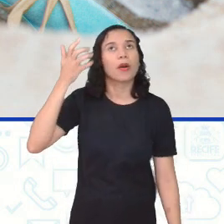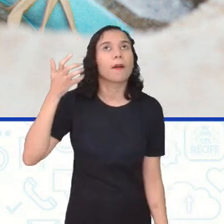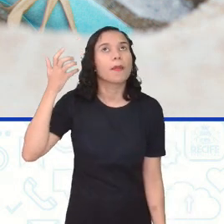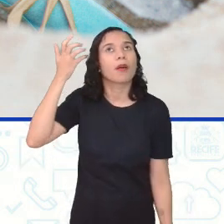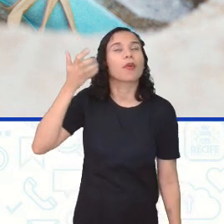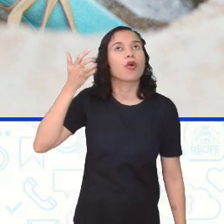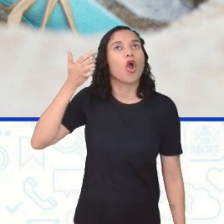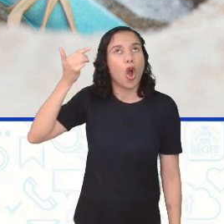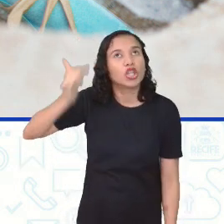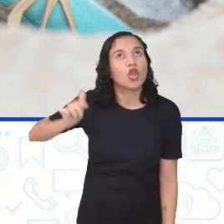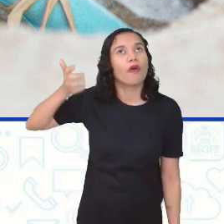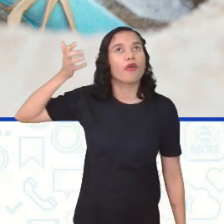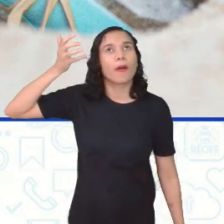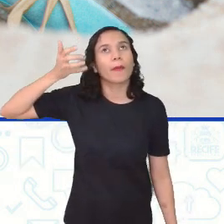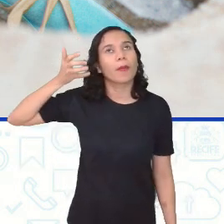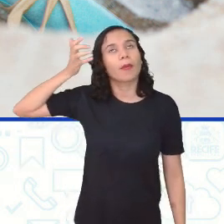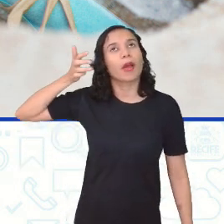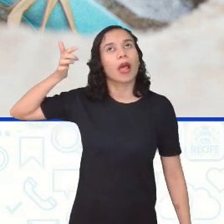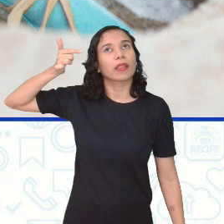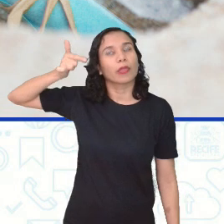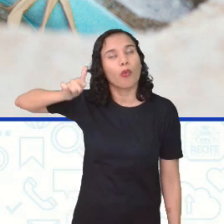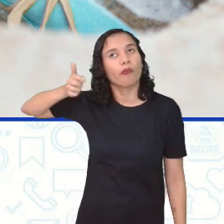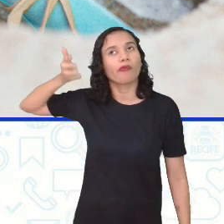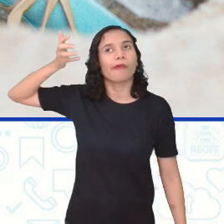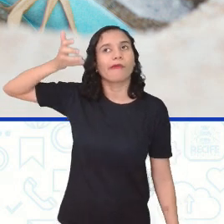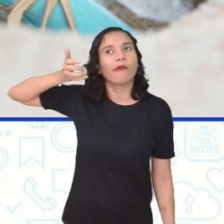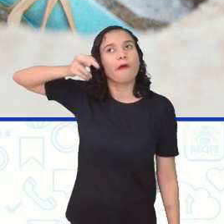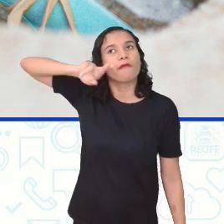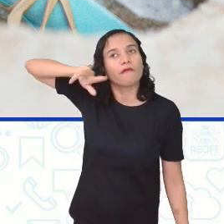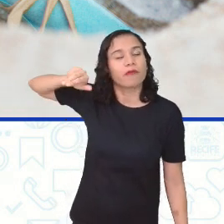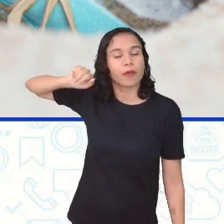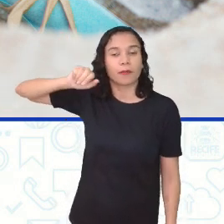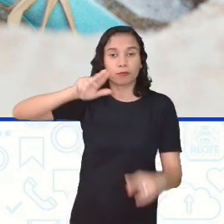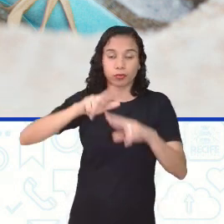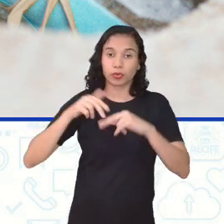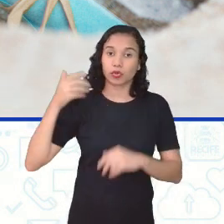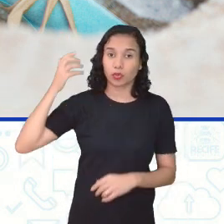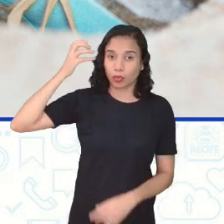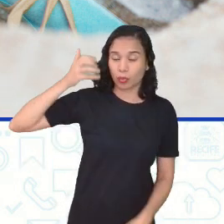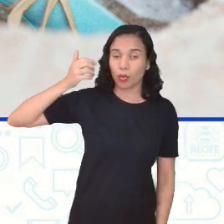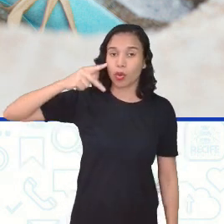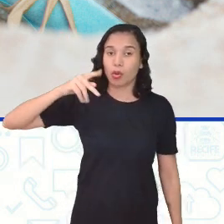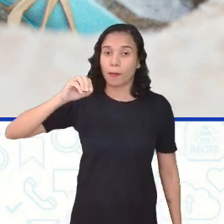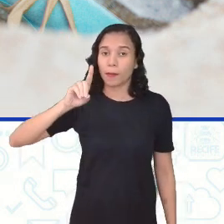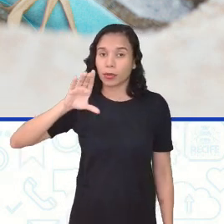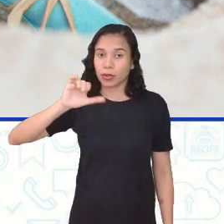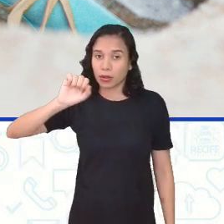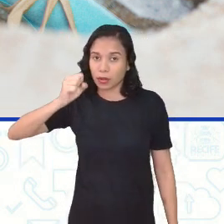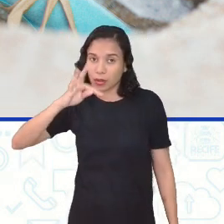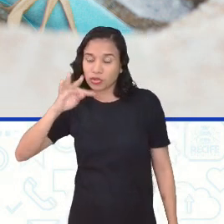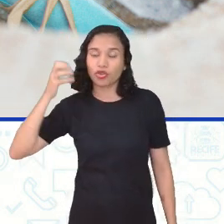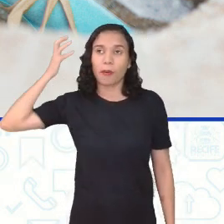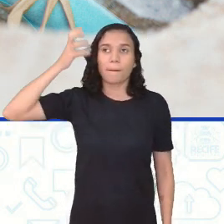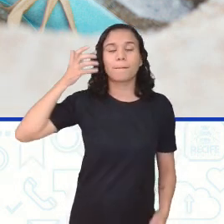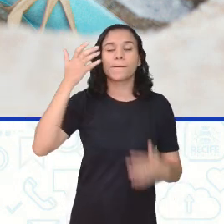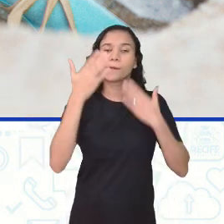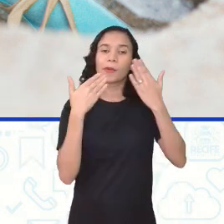episódio, várias vezes. Então, se por um lado o podcast perde um pouco a sua